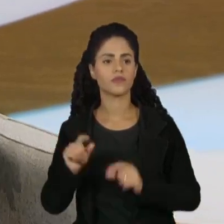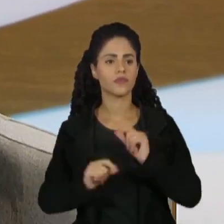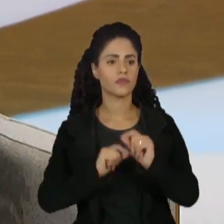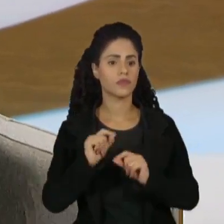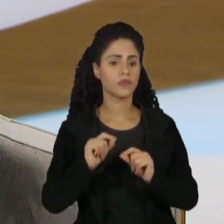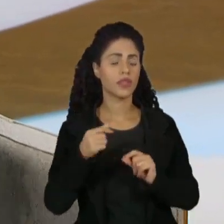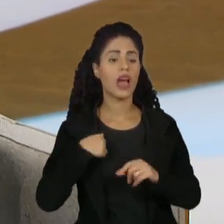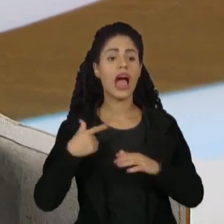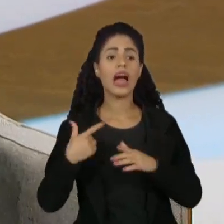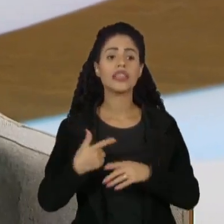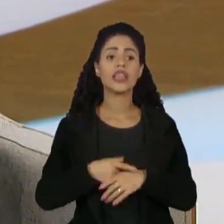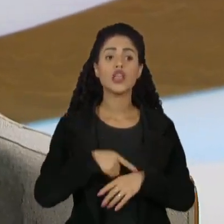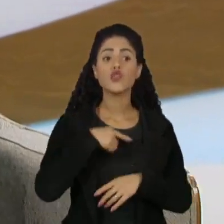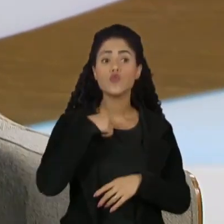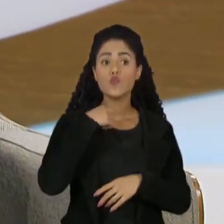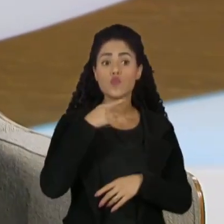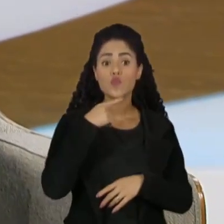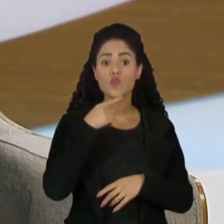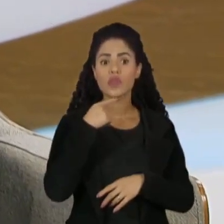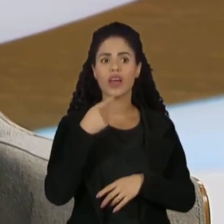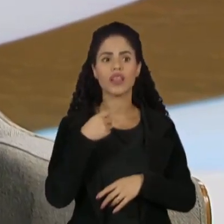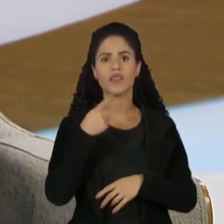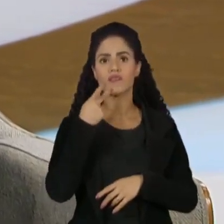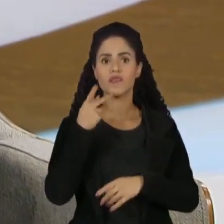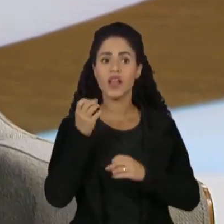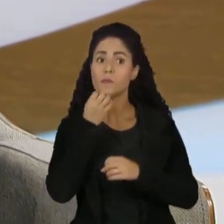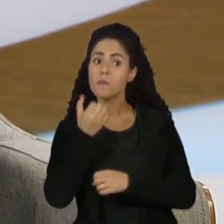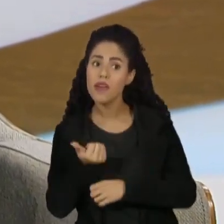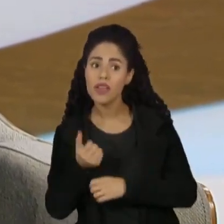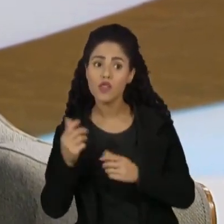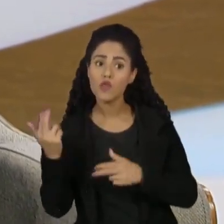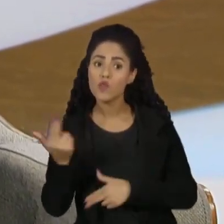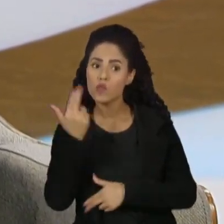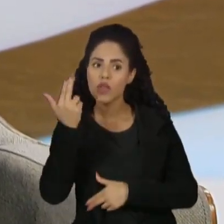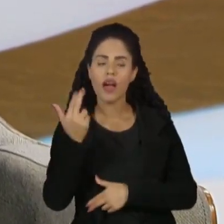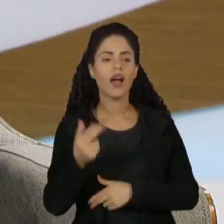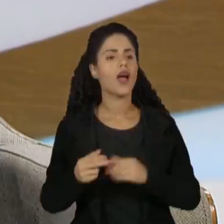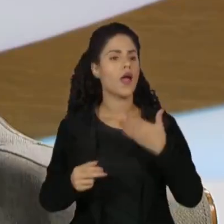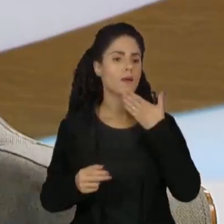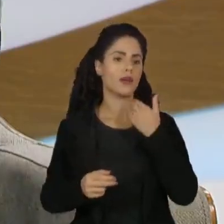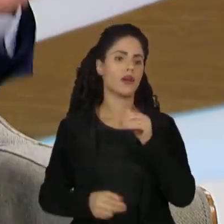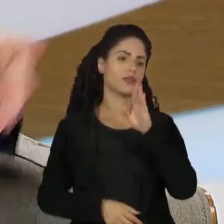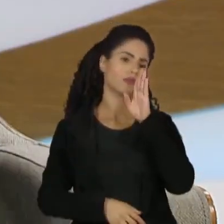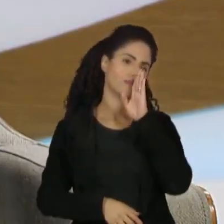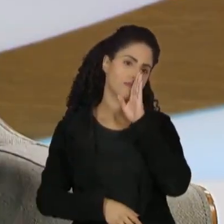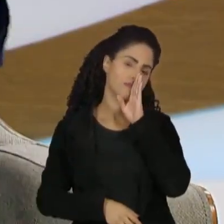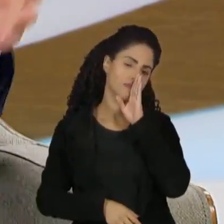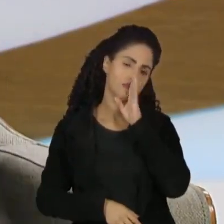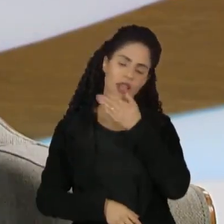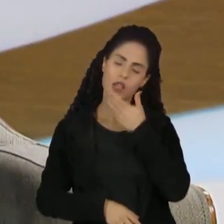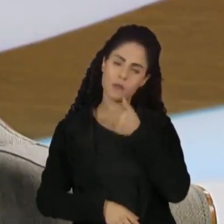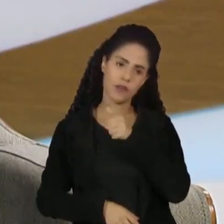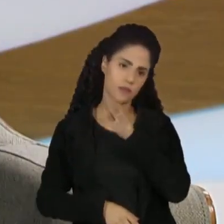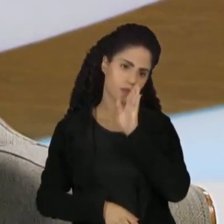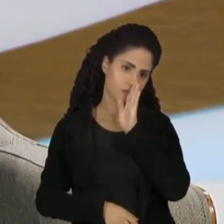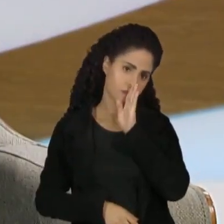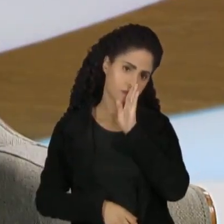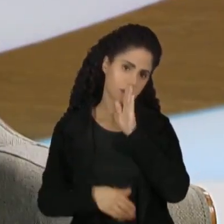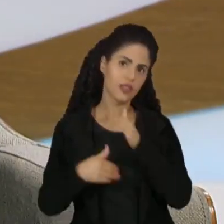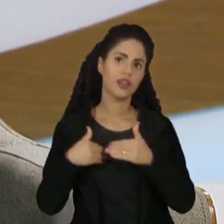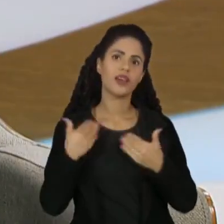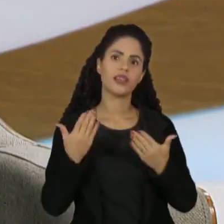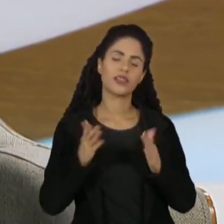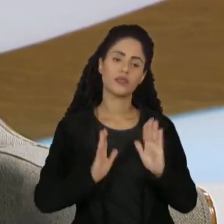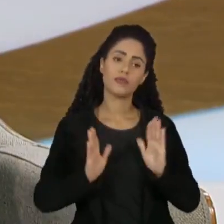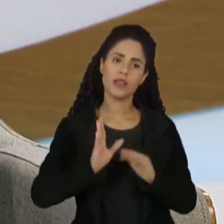quando não puder falar bem, não diga nada. Então, às vezes, acabam tendo palavror